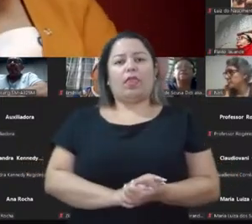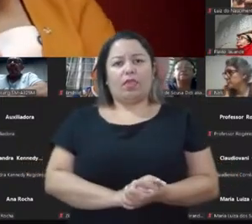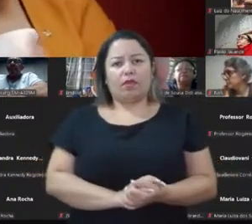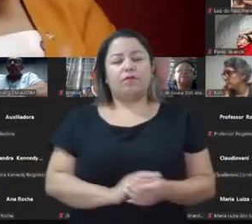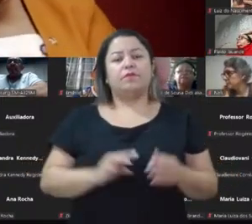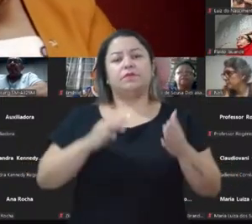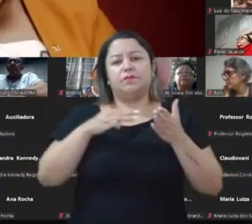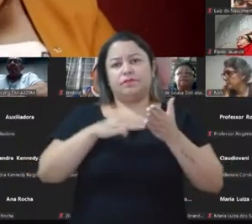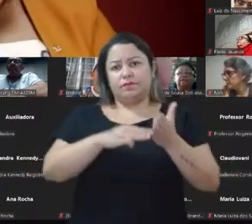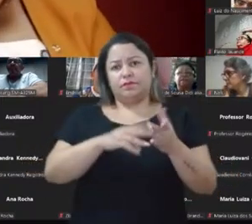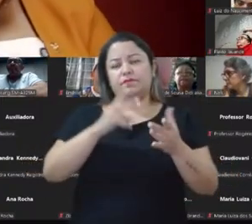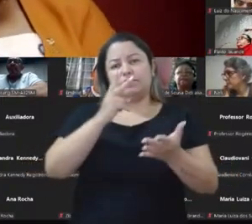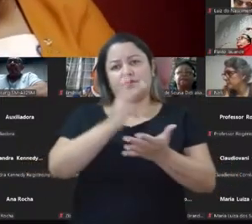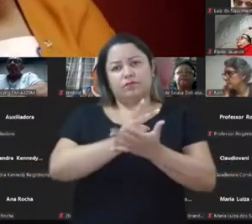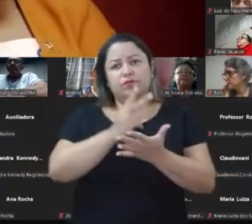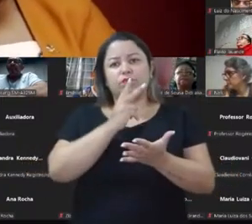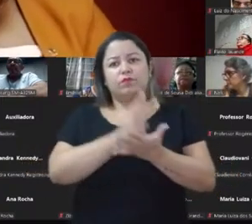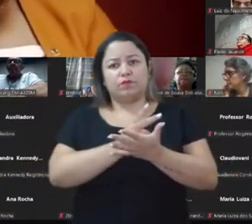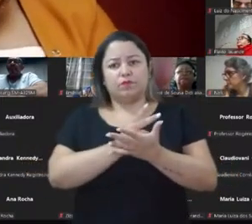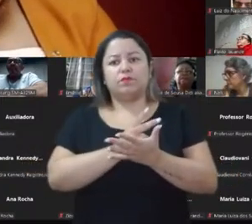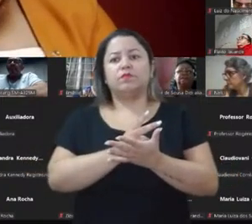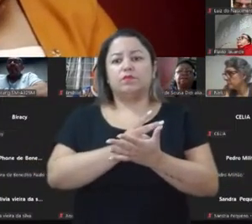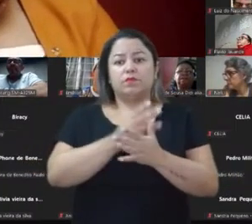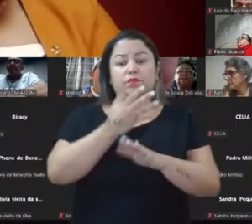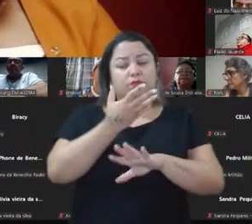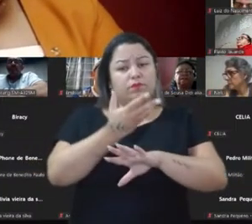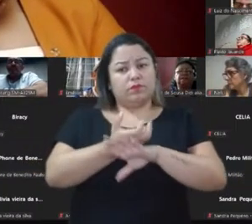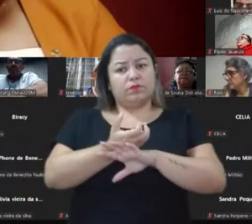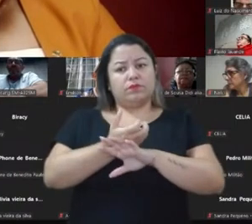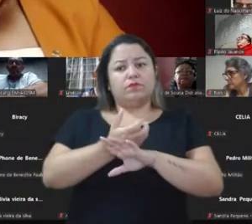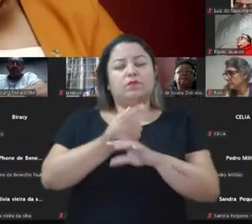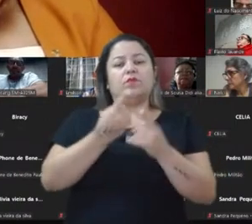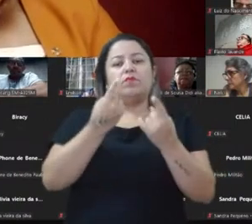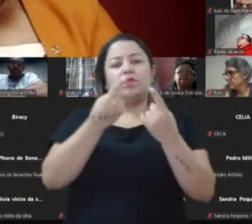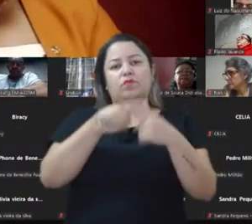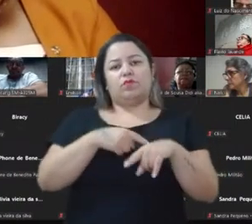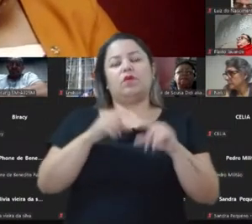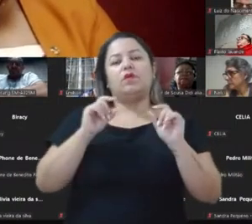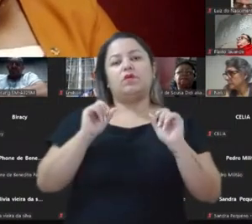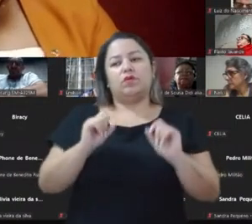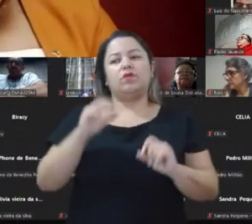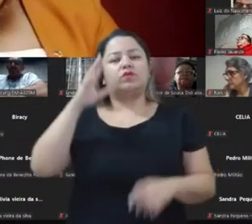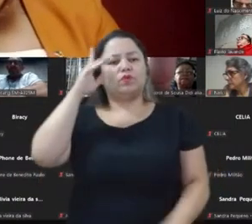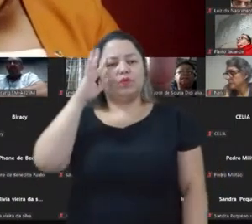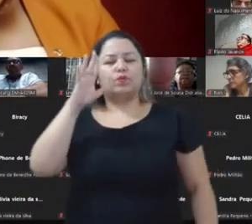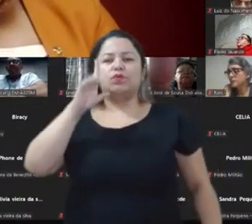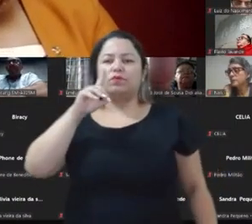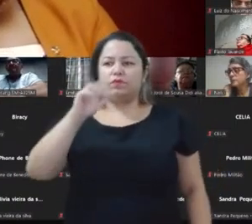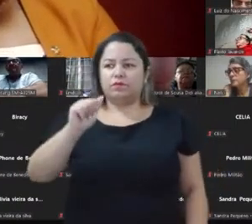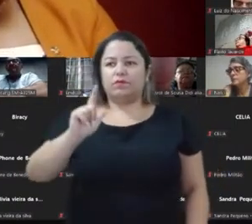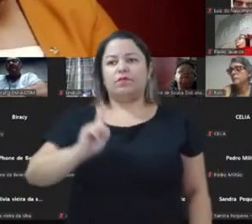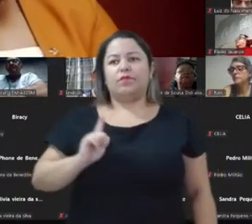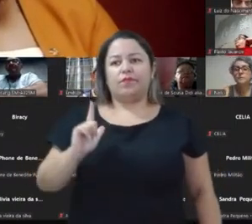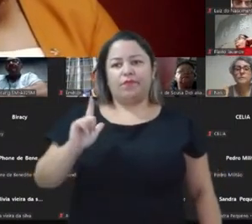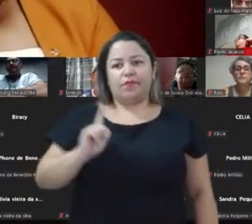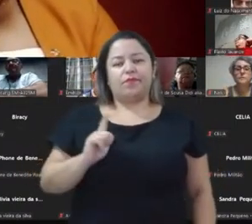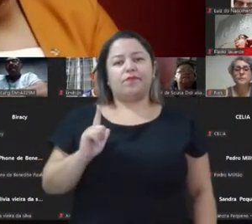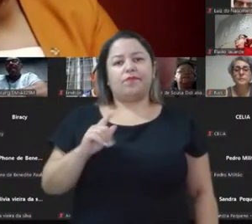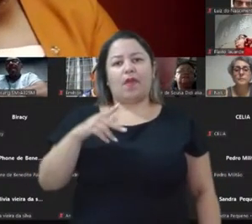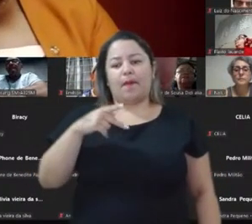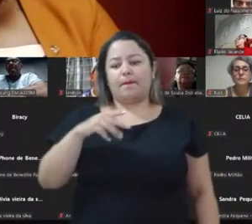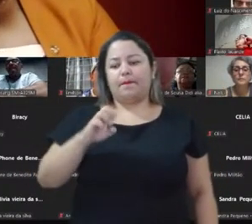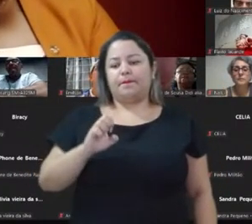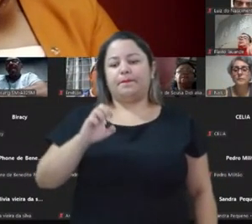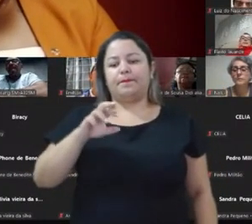mensagem, o mesmo conteúdo. Pelo contrário, eu sonho com um dia que a gente tenha aqui na Fundação Perseu